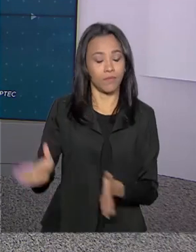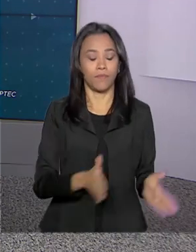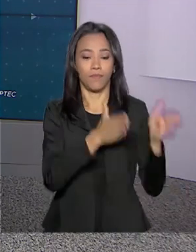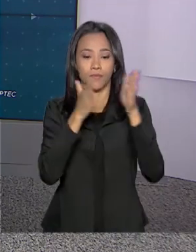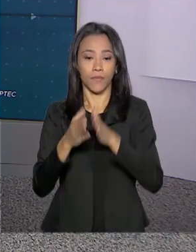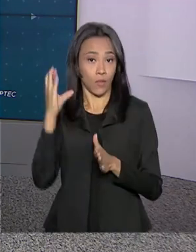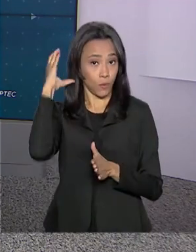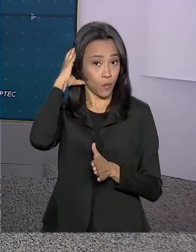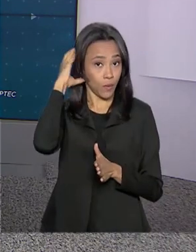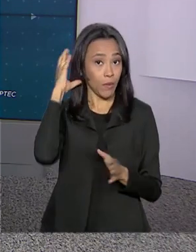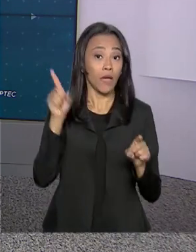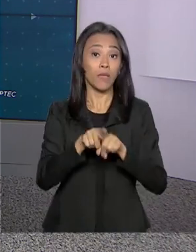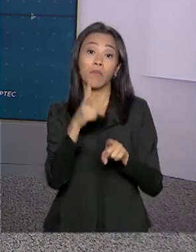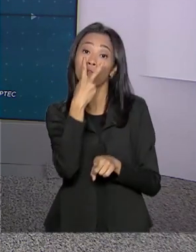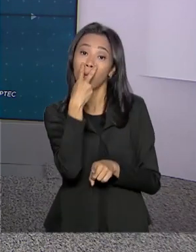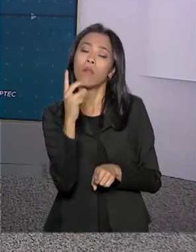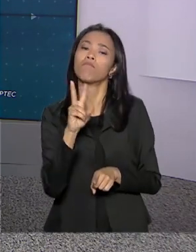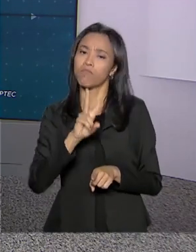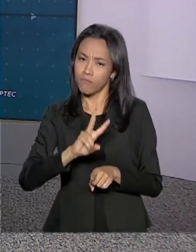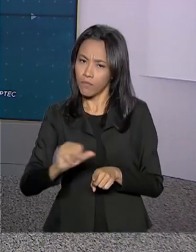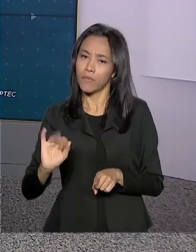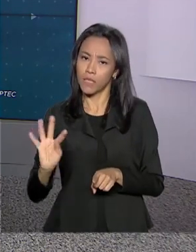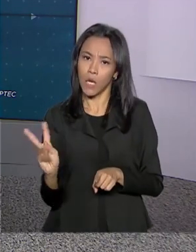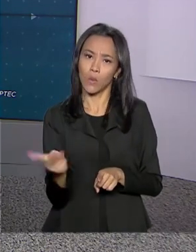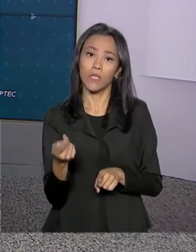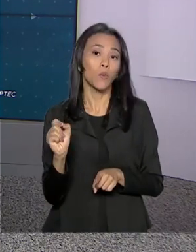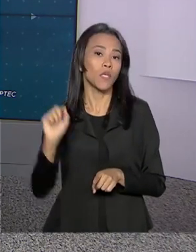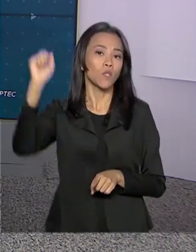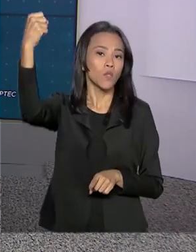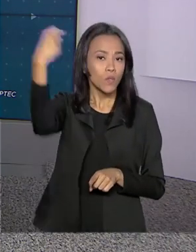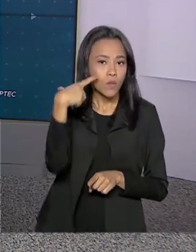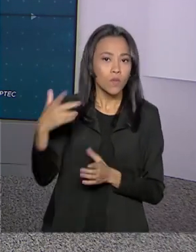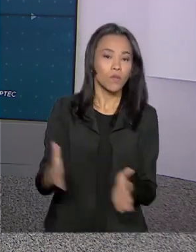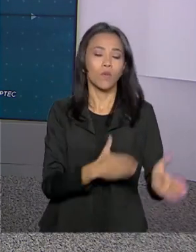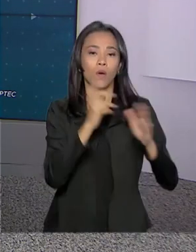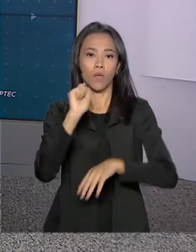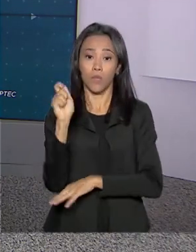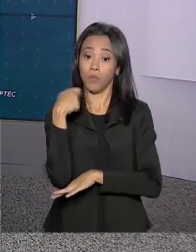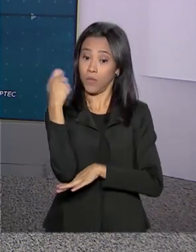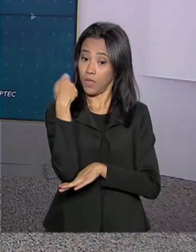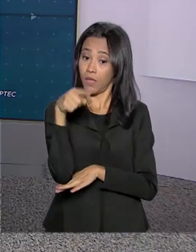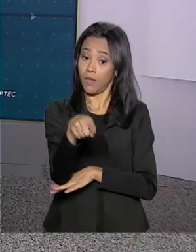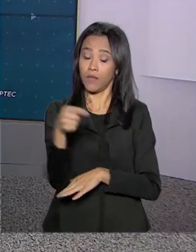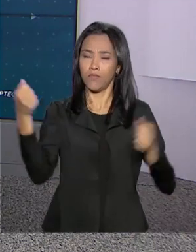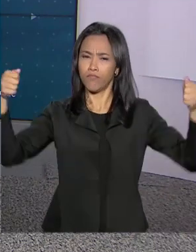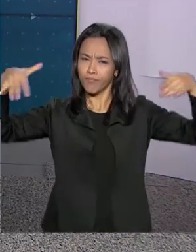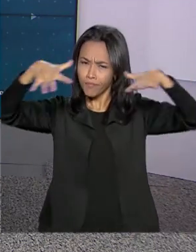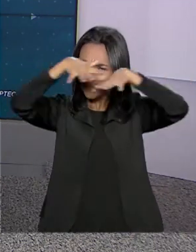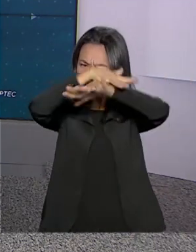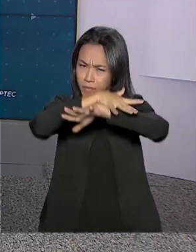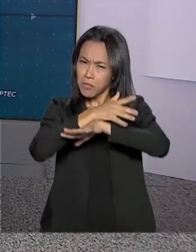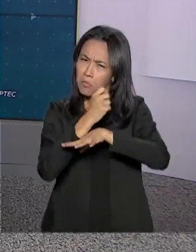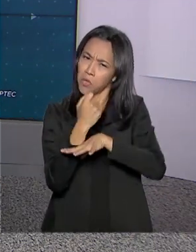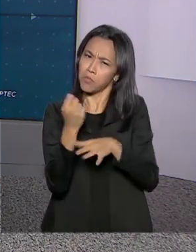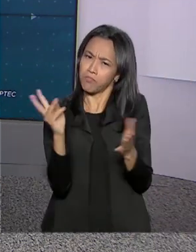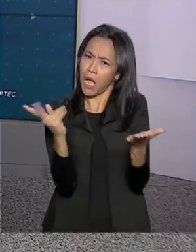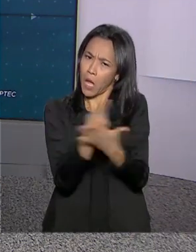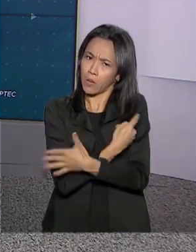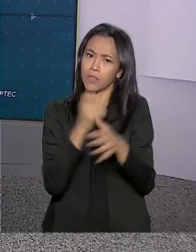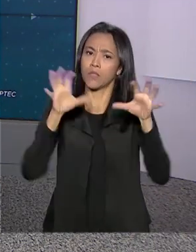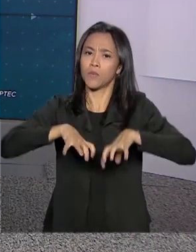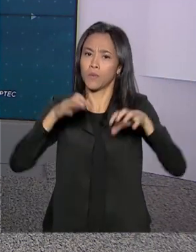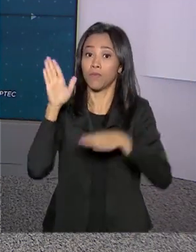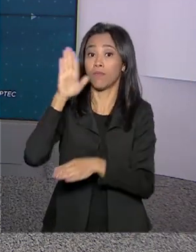Em Cuiabá e Vitória, vai ter predomínio de sol. E em Porto Alegre, tempo nublado com possibilidade de chuva